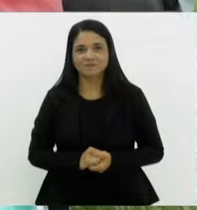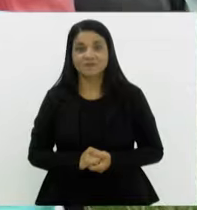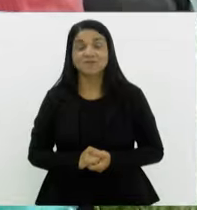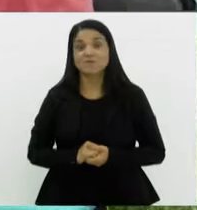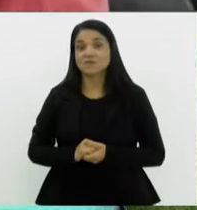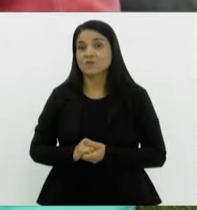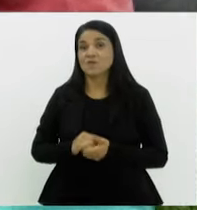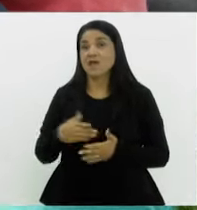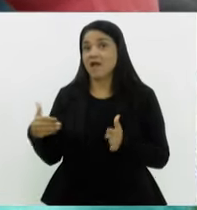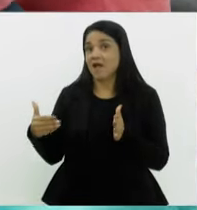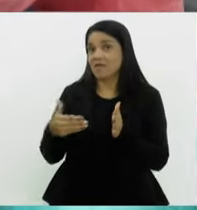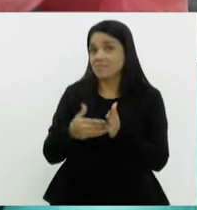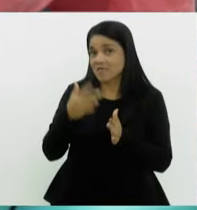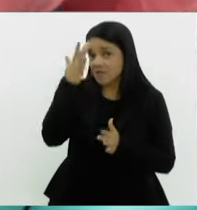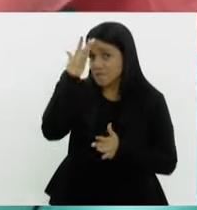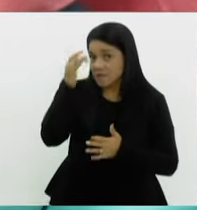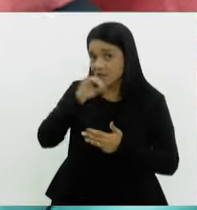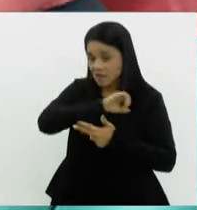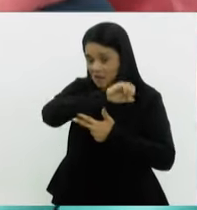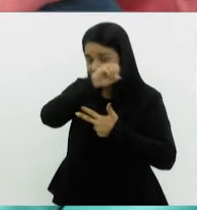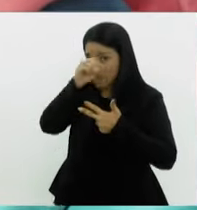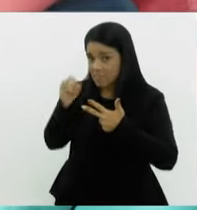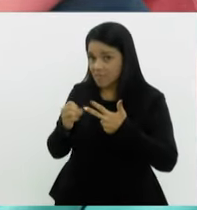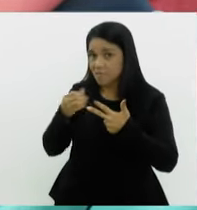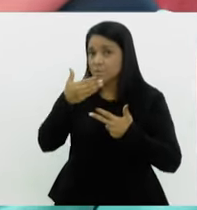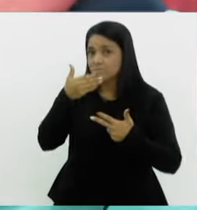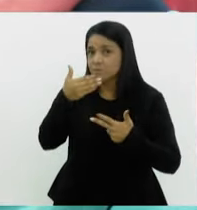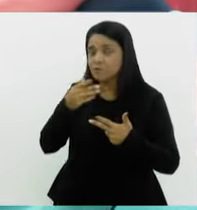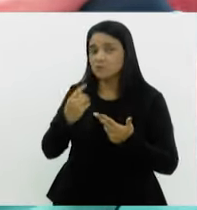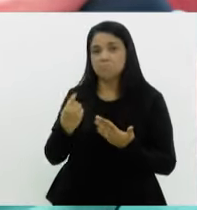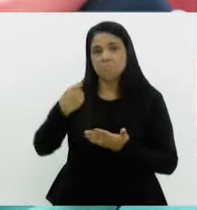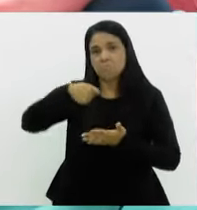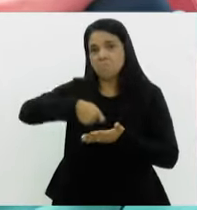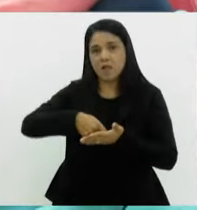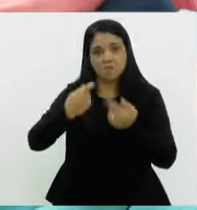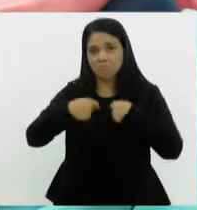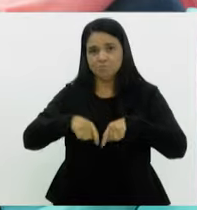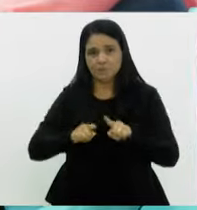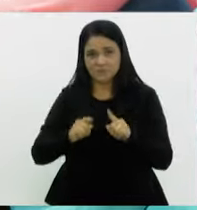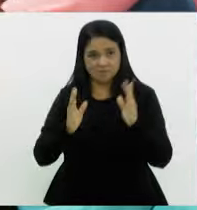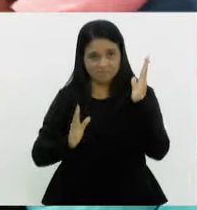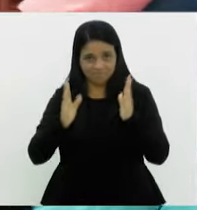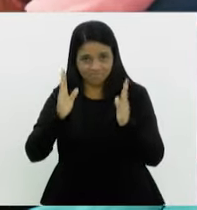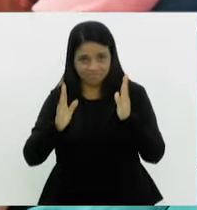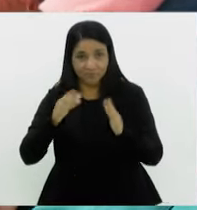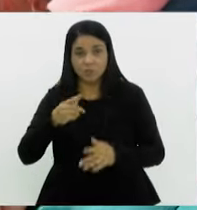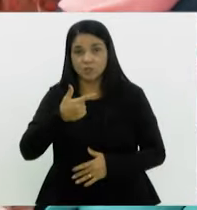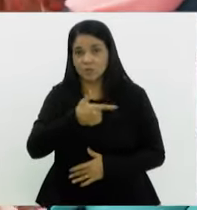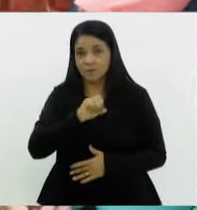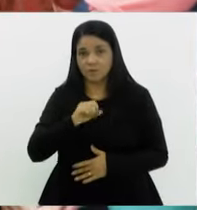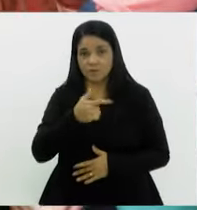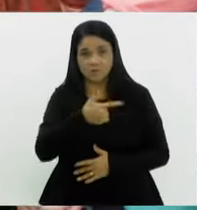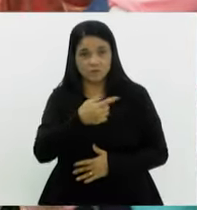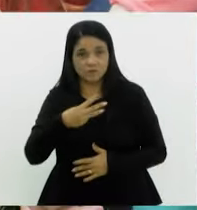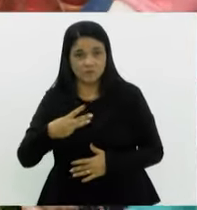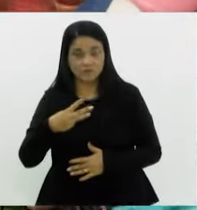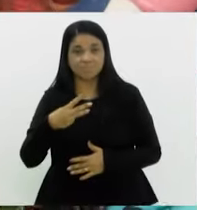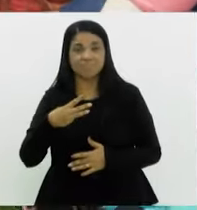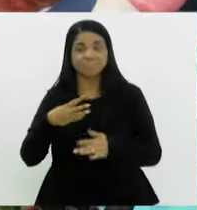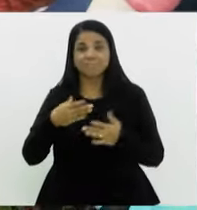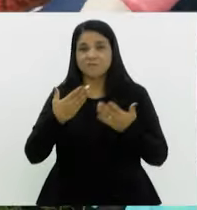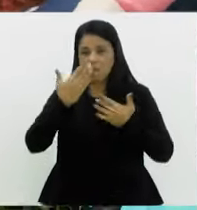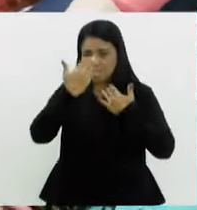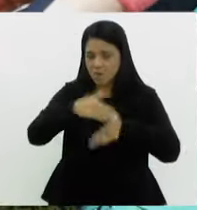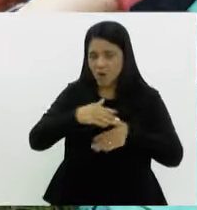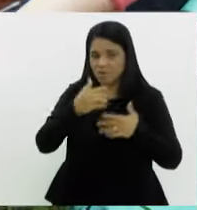Vai até amanhã o prazo para pedir isenção da taxa de inscrição para o Enem em 2024. O exame é a principal porta de entrada